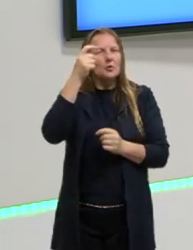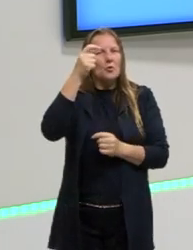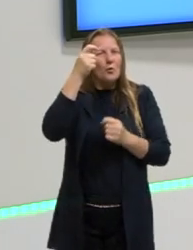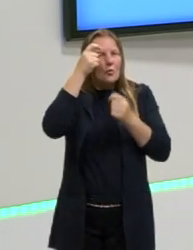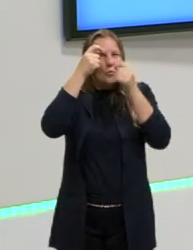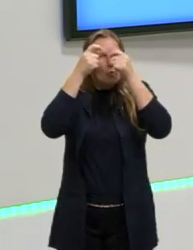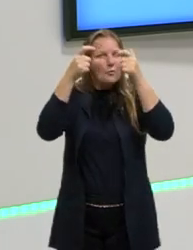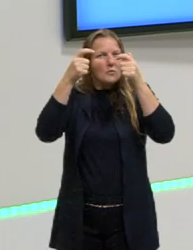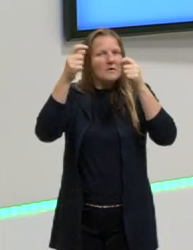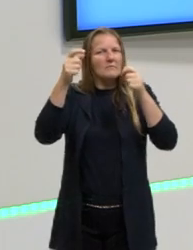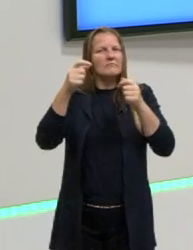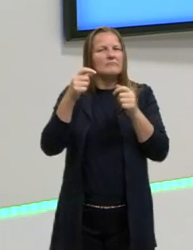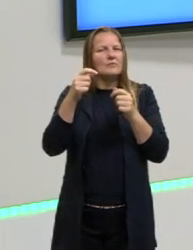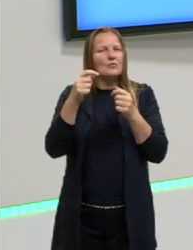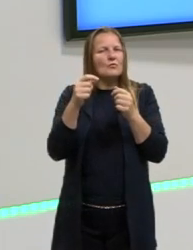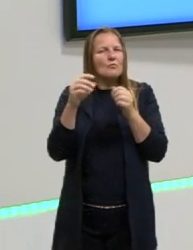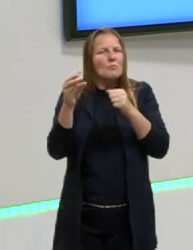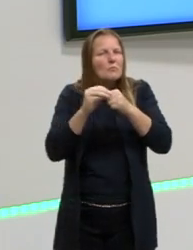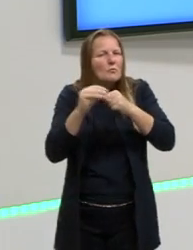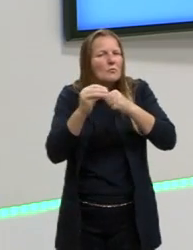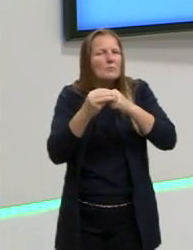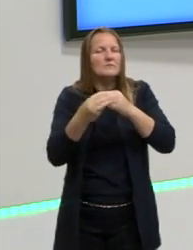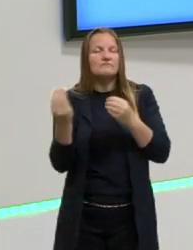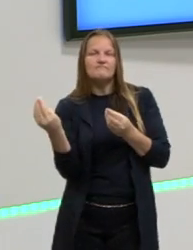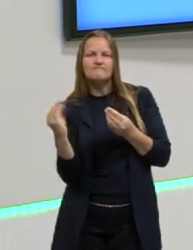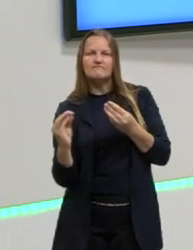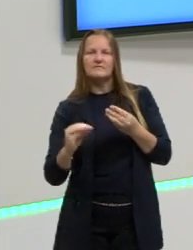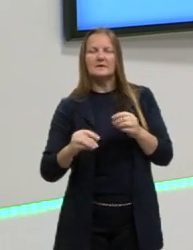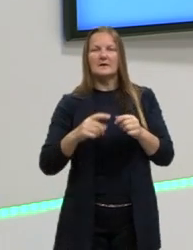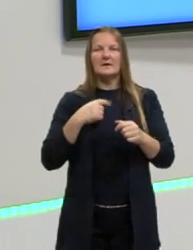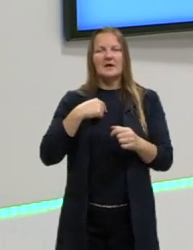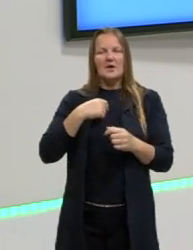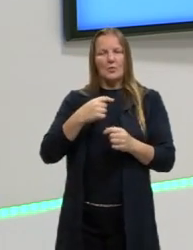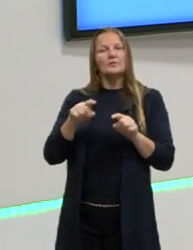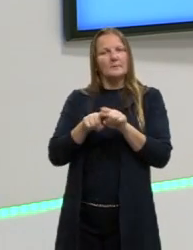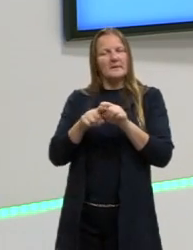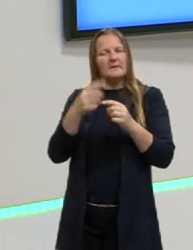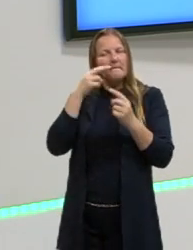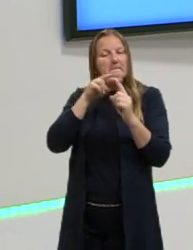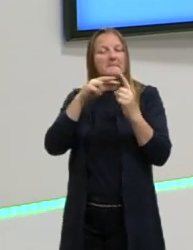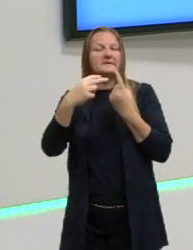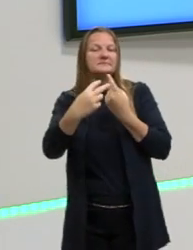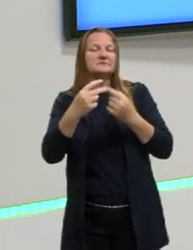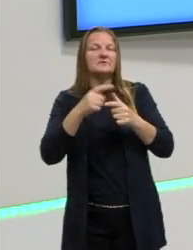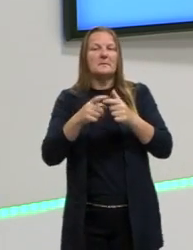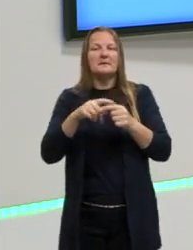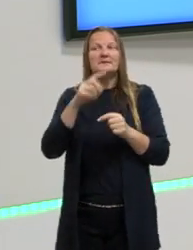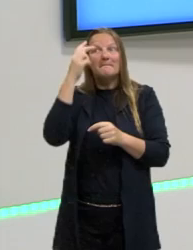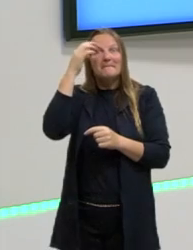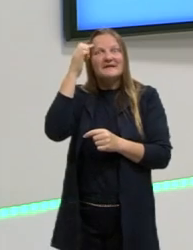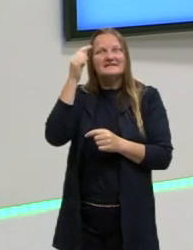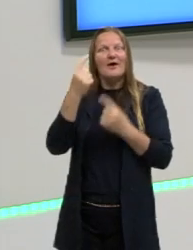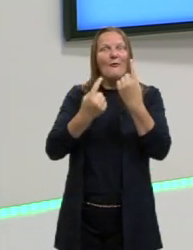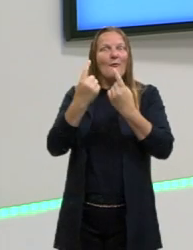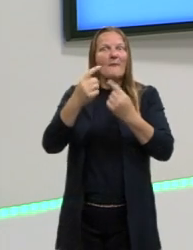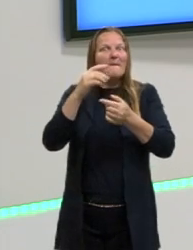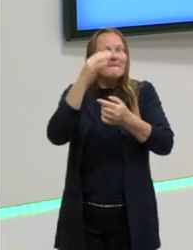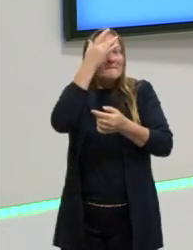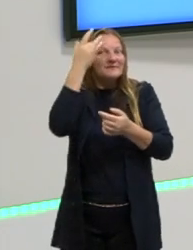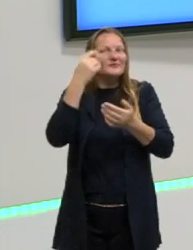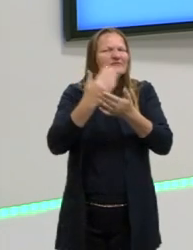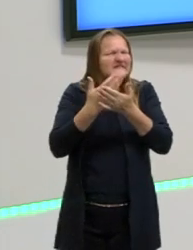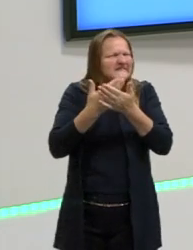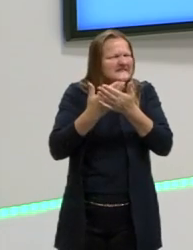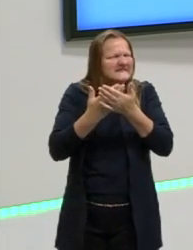a tua crítica sobre aquela problemática, mas tu vai procurar lembrar de alguém que é um estudioso e que